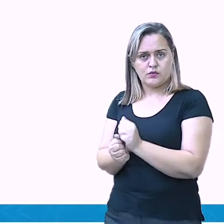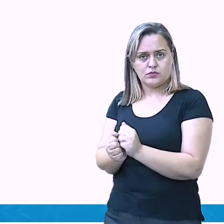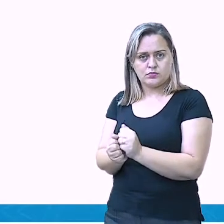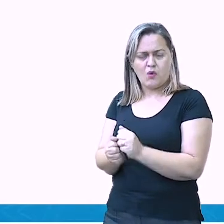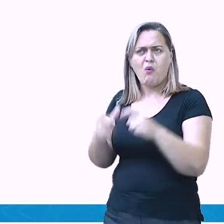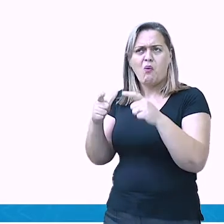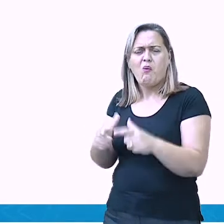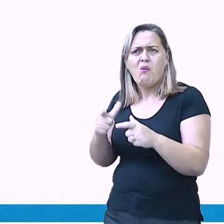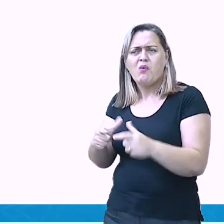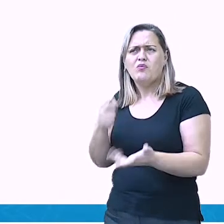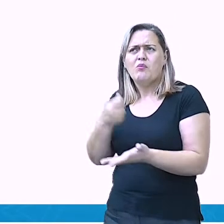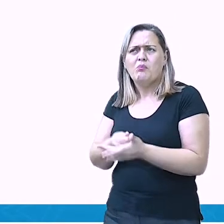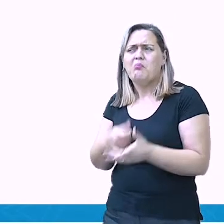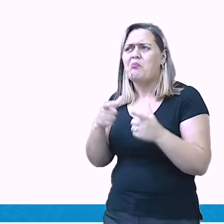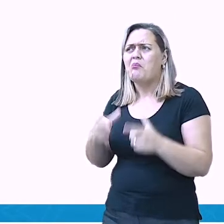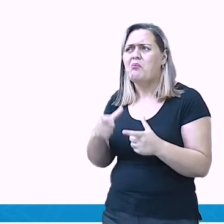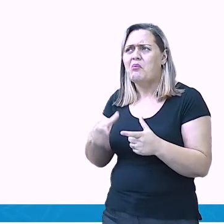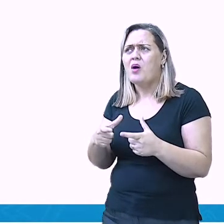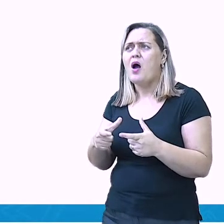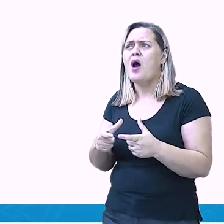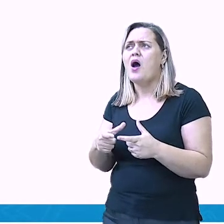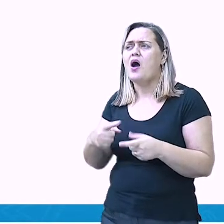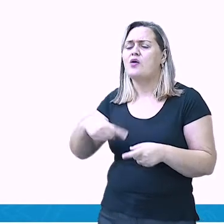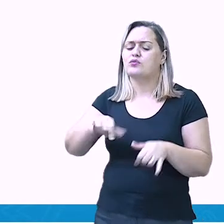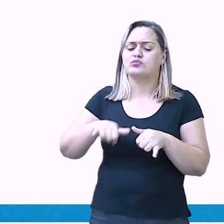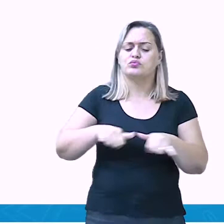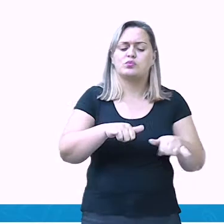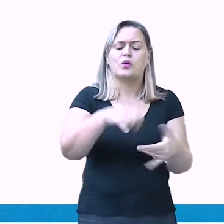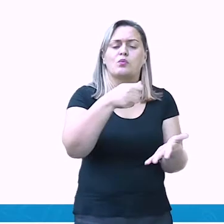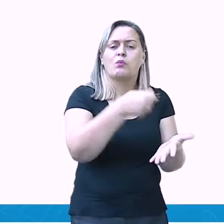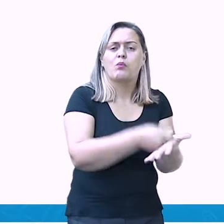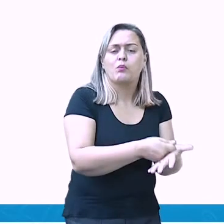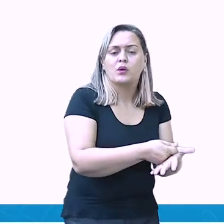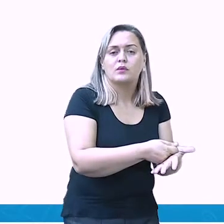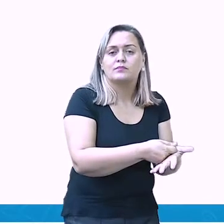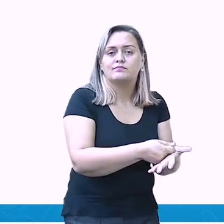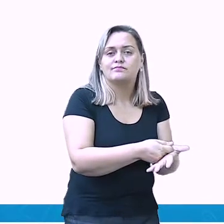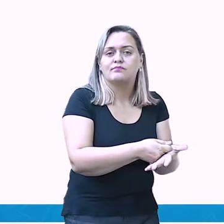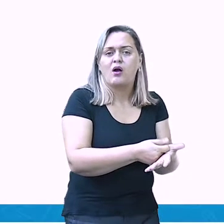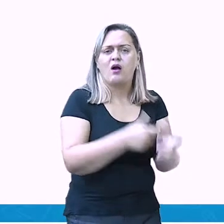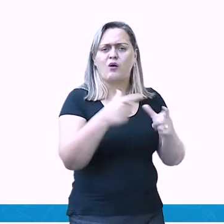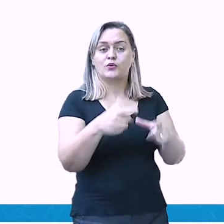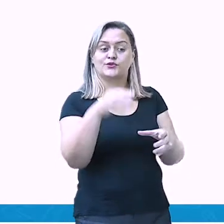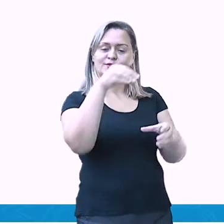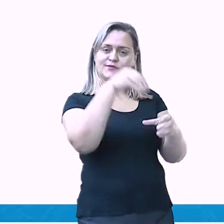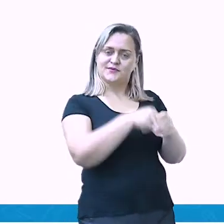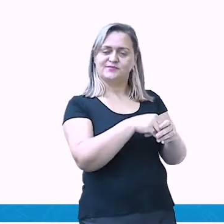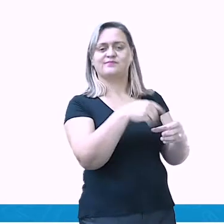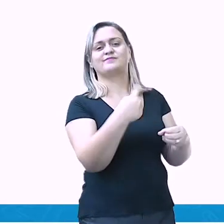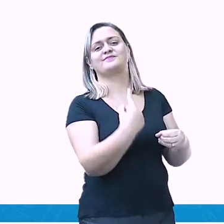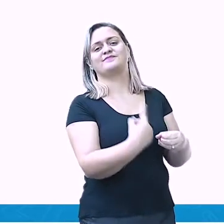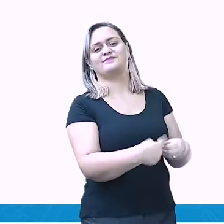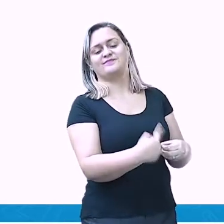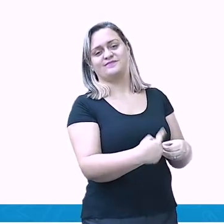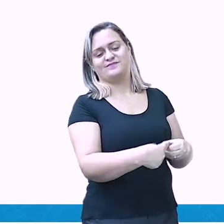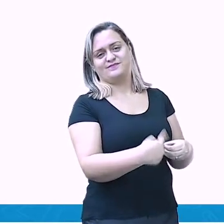No mercado ou no supermercado. Aonde? Dentro da cidade. Ok?